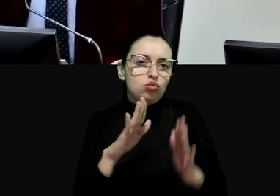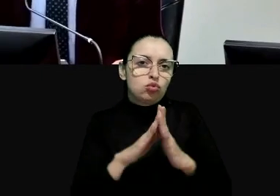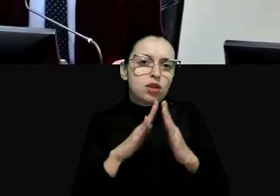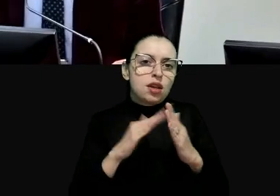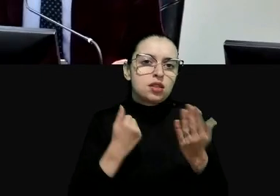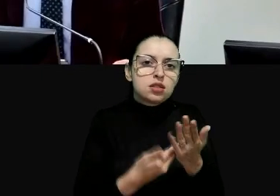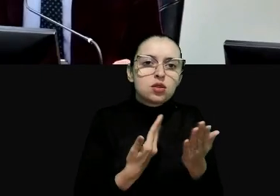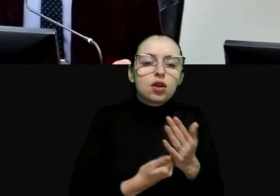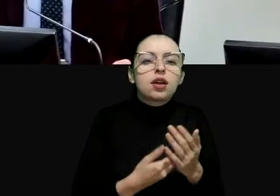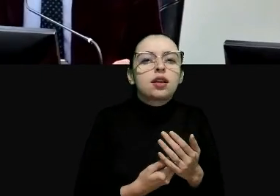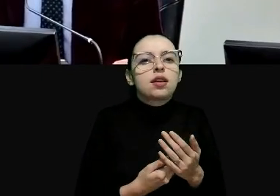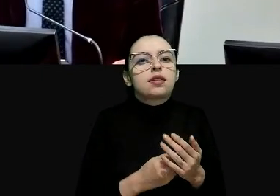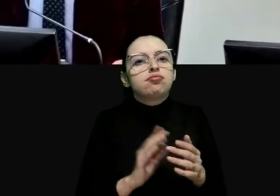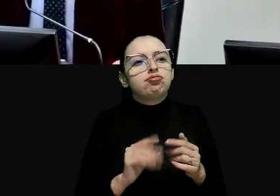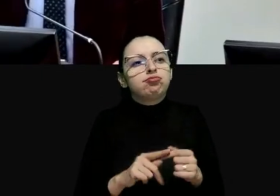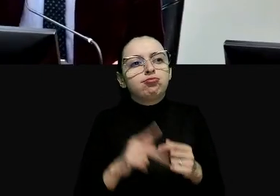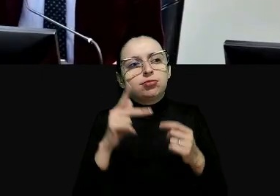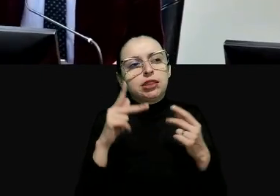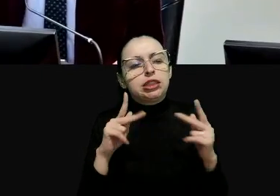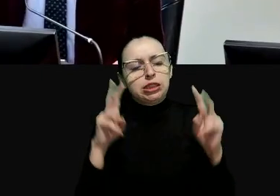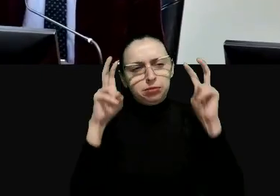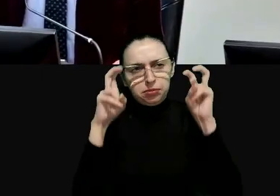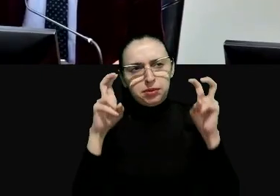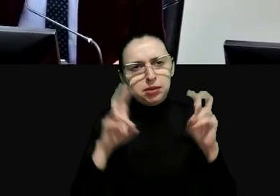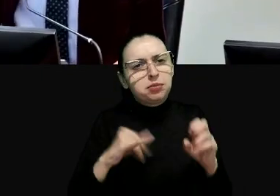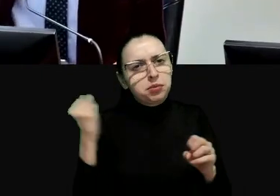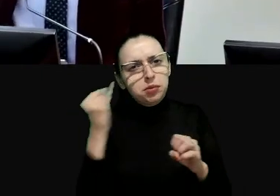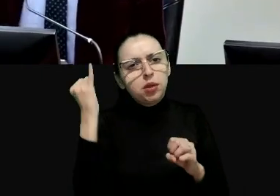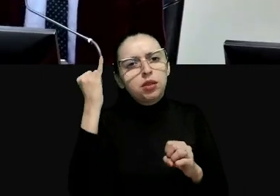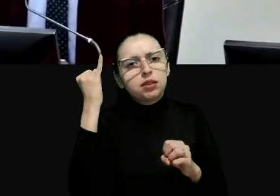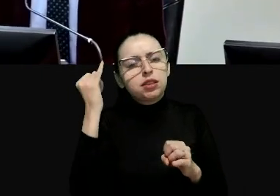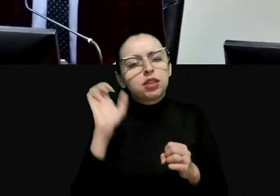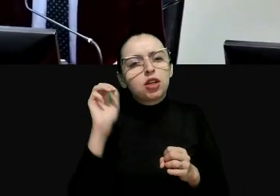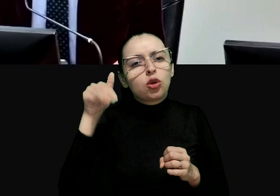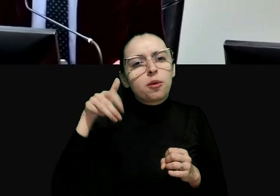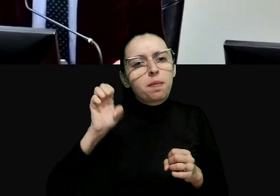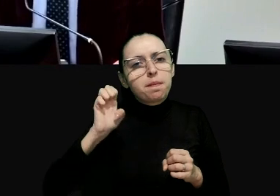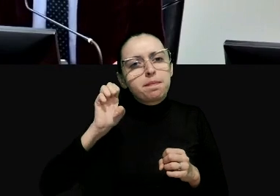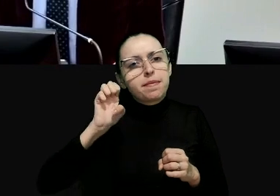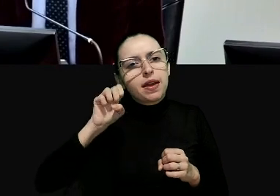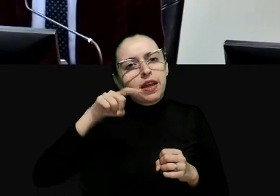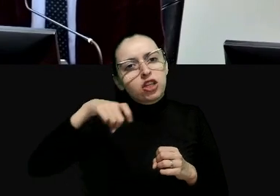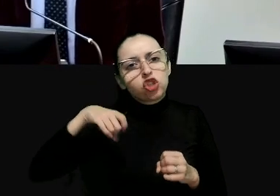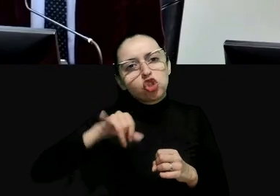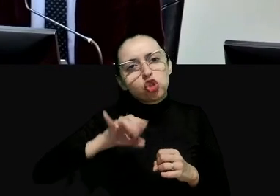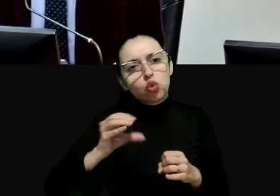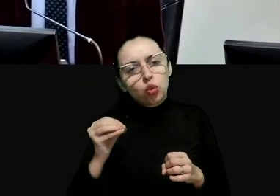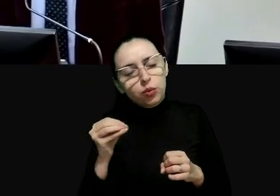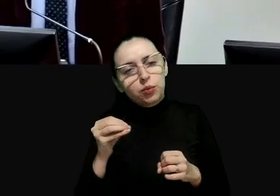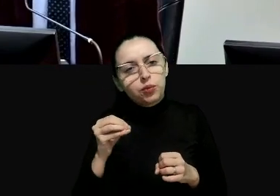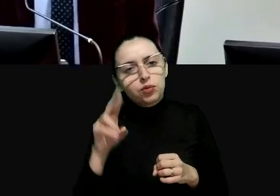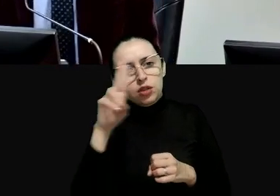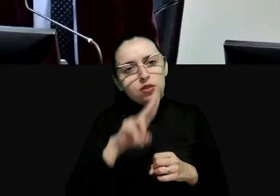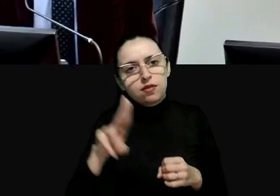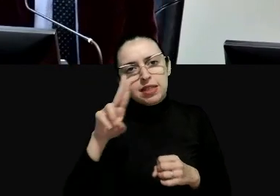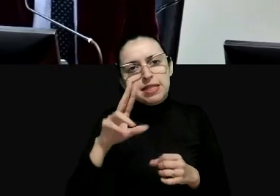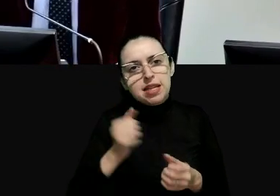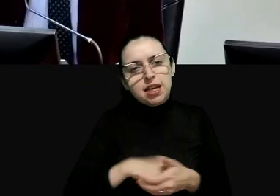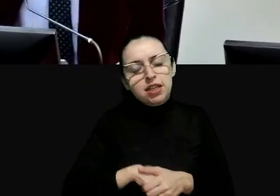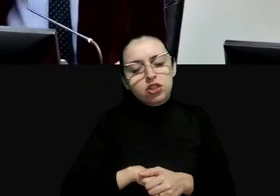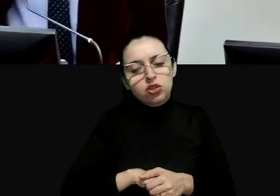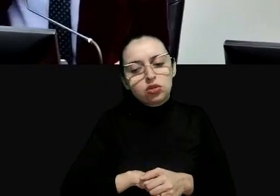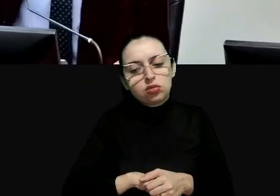universidades têm um papel muito importante em México o reitor da Universidade Nacional